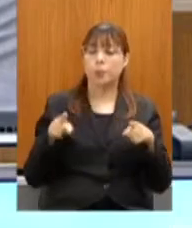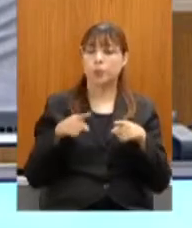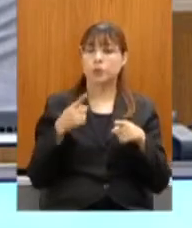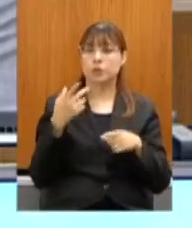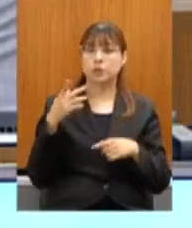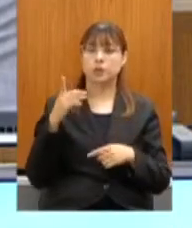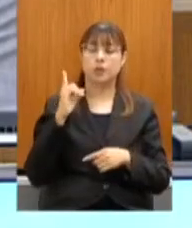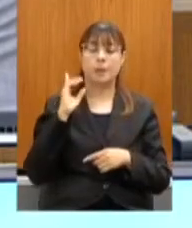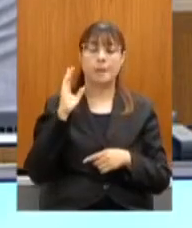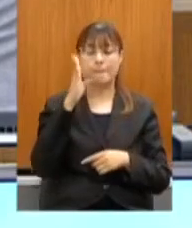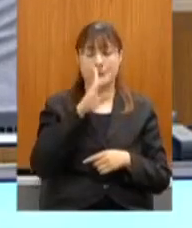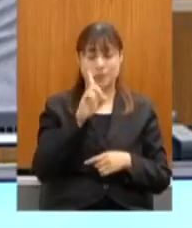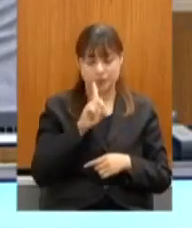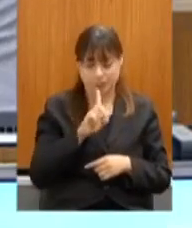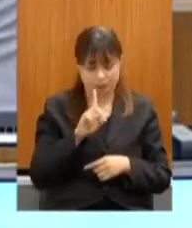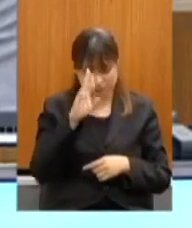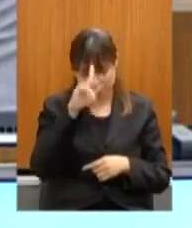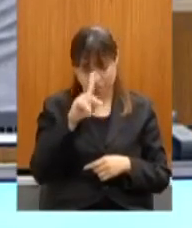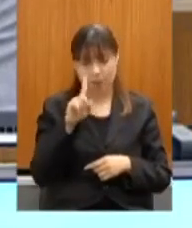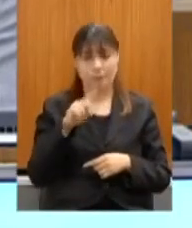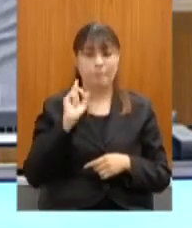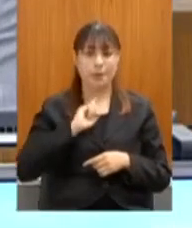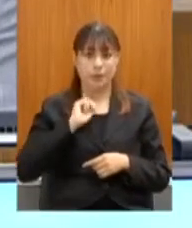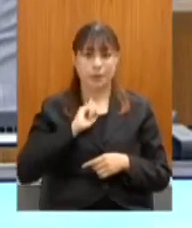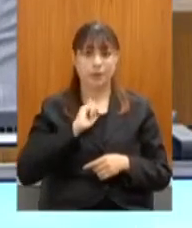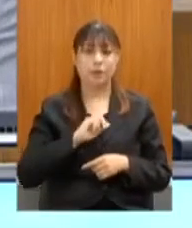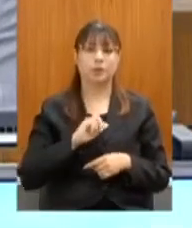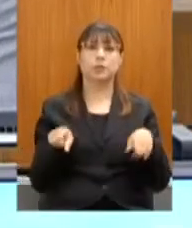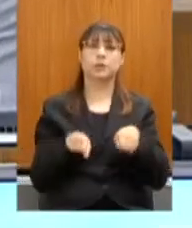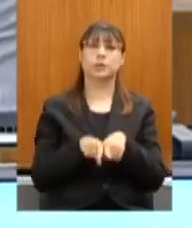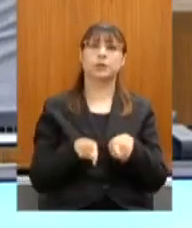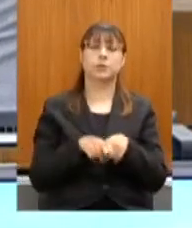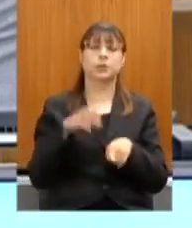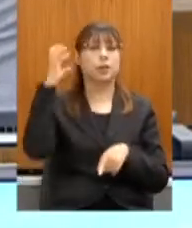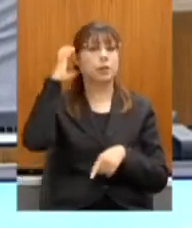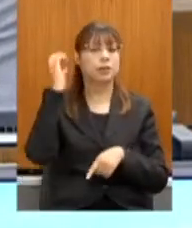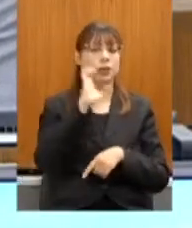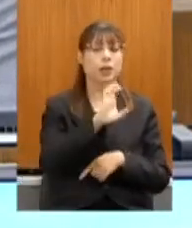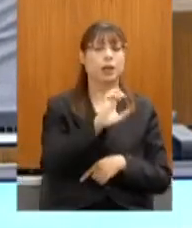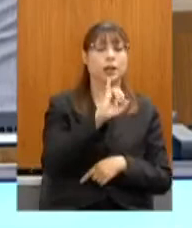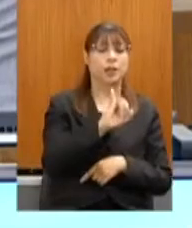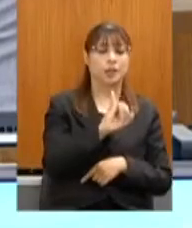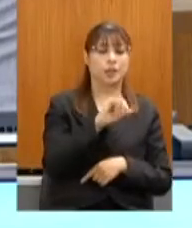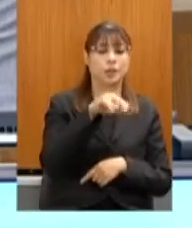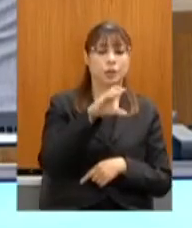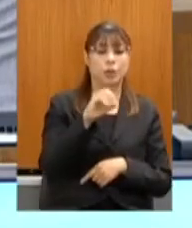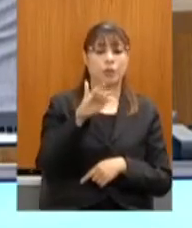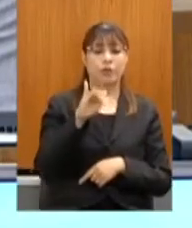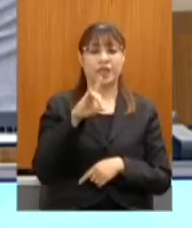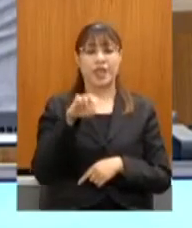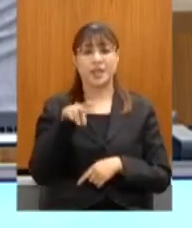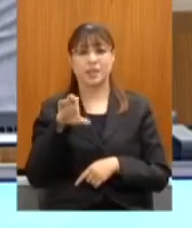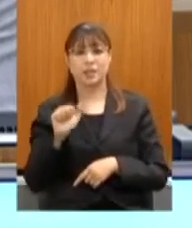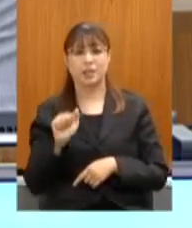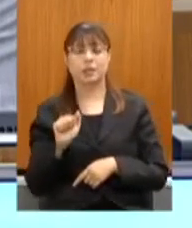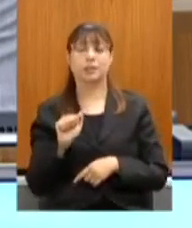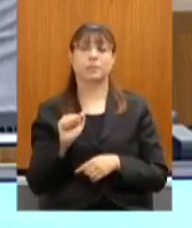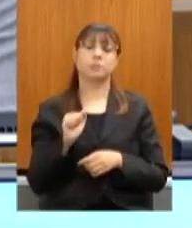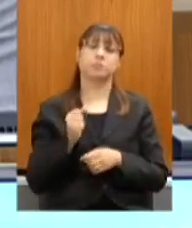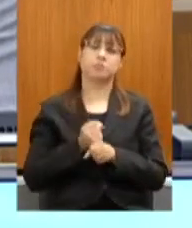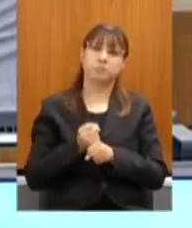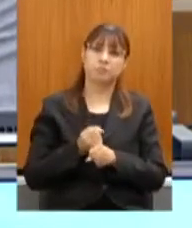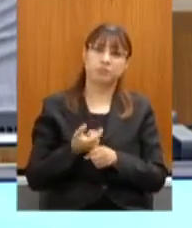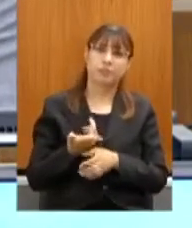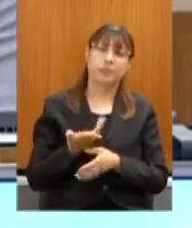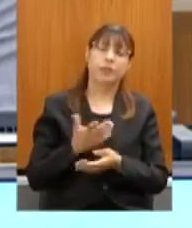da música mineira. E a Rádio Confidência faz 98 anos, imagina, uma das primeiras de Minas e a Rede Minas está